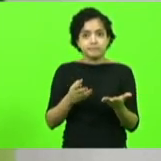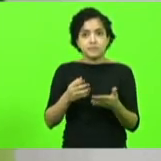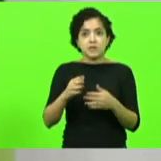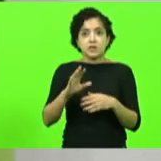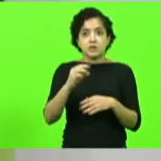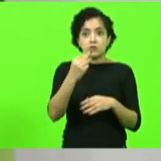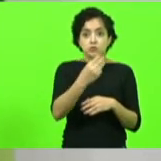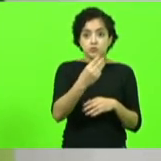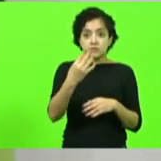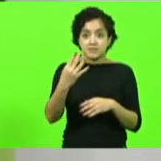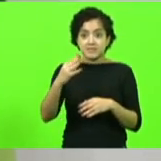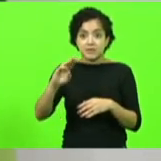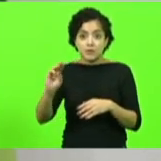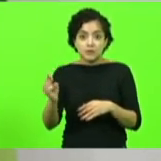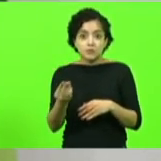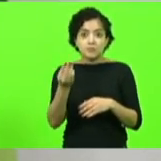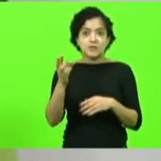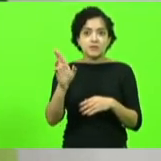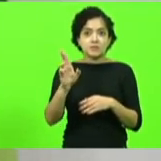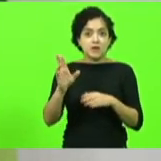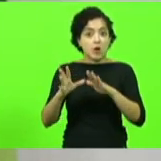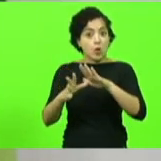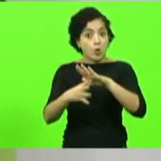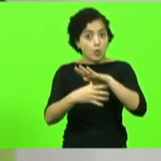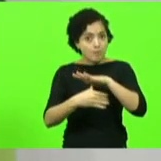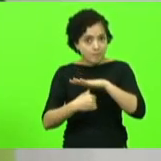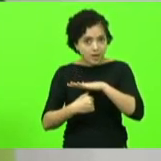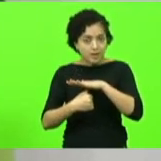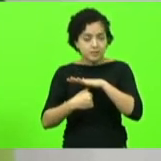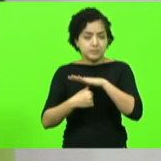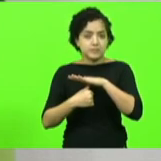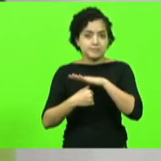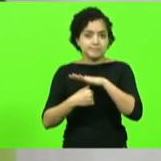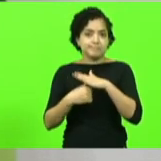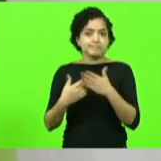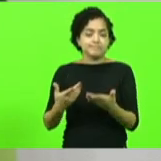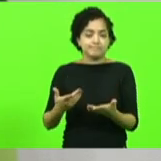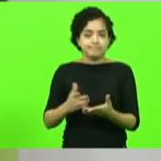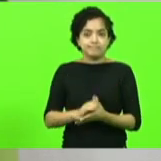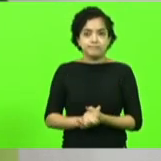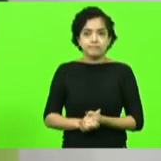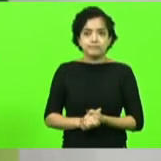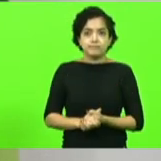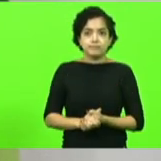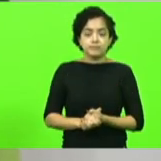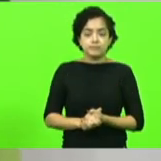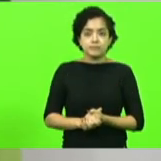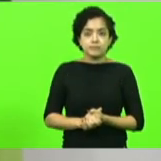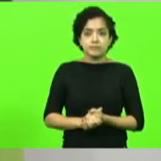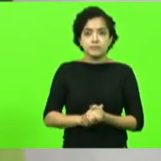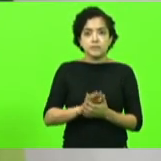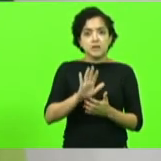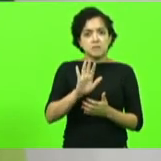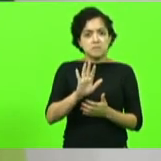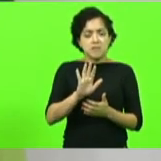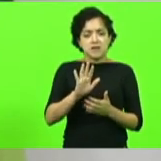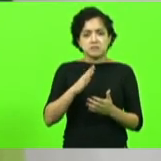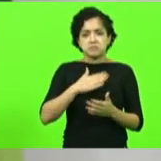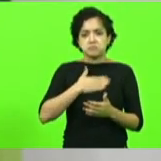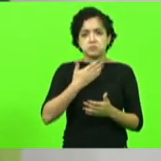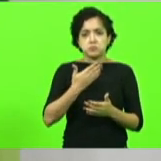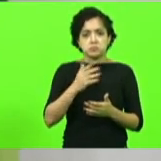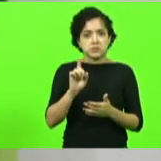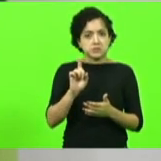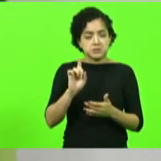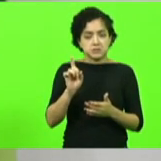milhões de reais roubados dos catarinenses mas isso não me assusta o